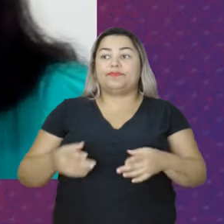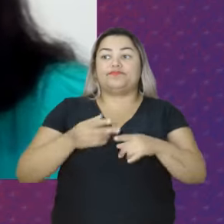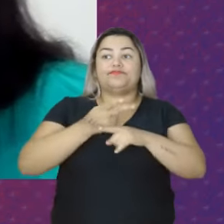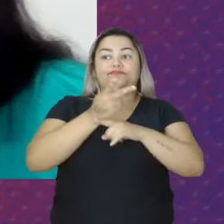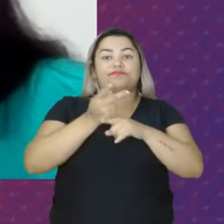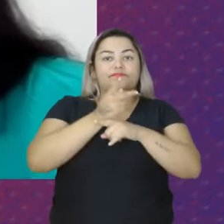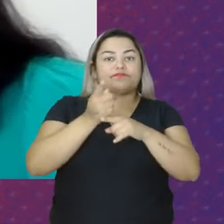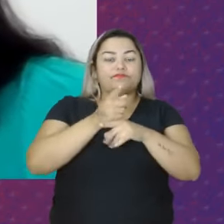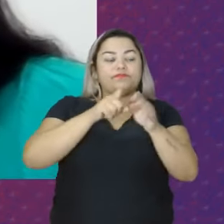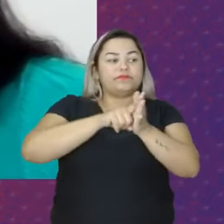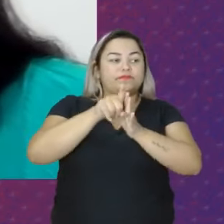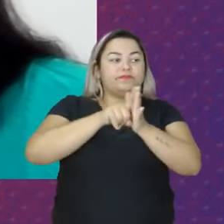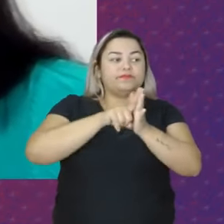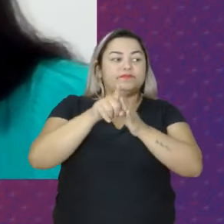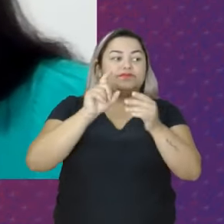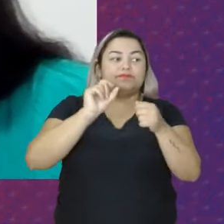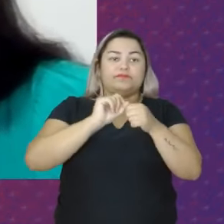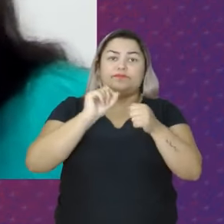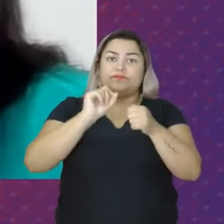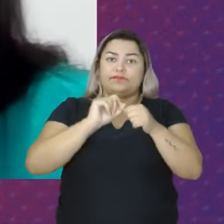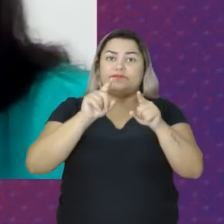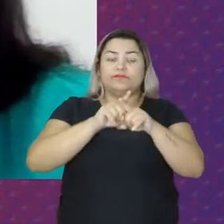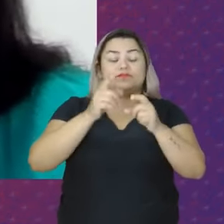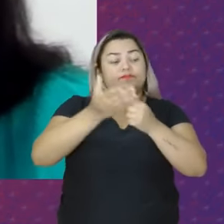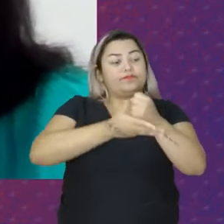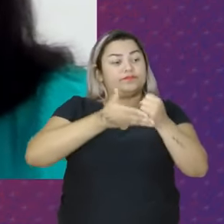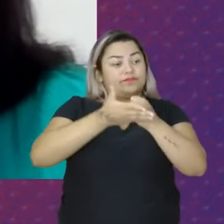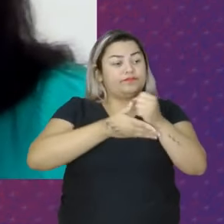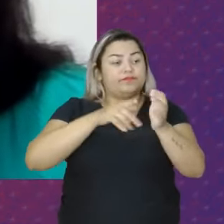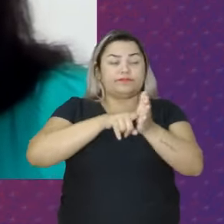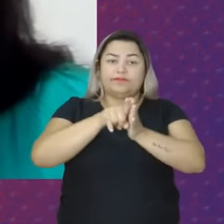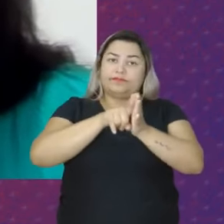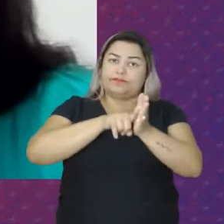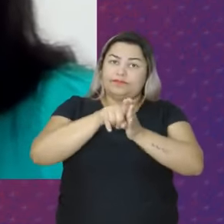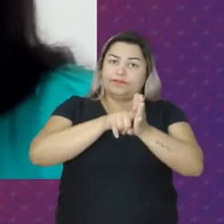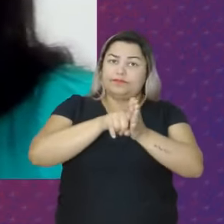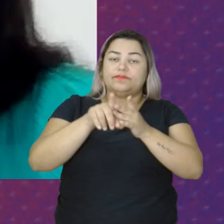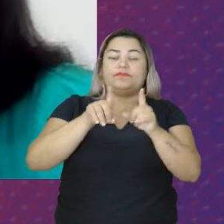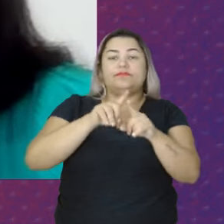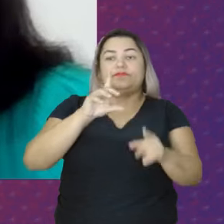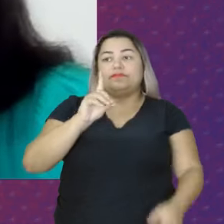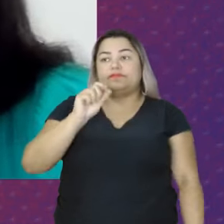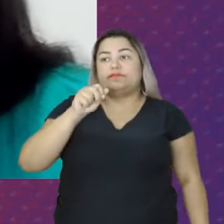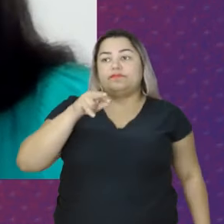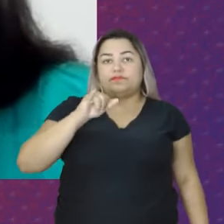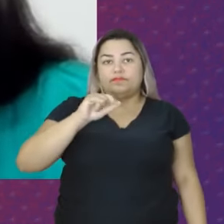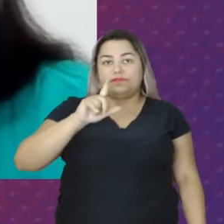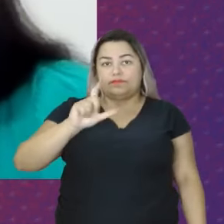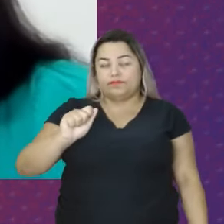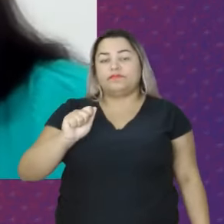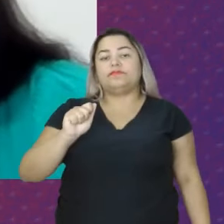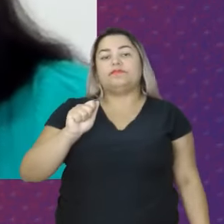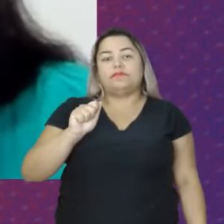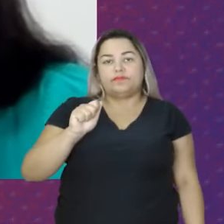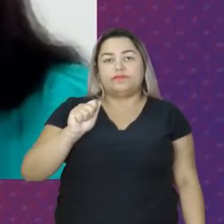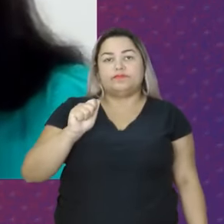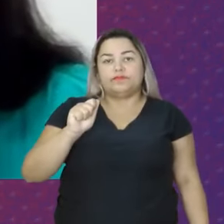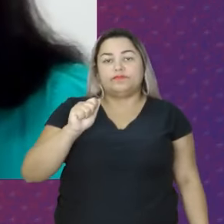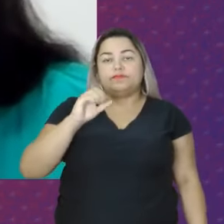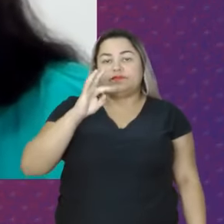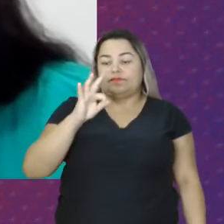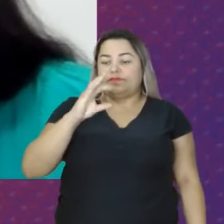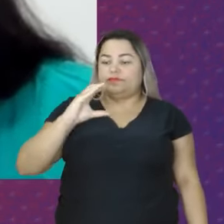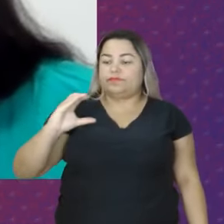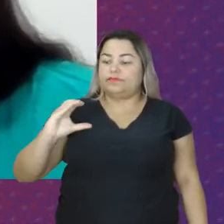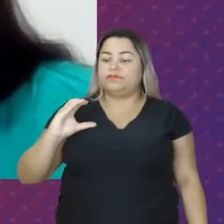pesquisas Que foram feitas Eu estou me baseando Bastante aqui Na pesquisa Da Daniela Carneiro Nogueira É um TCC